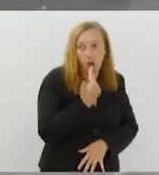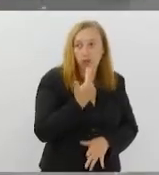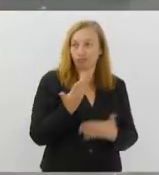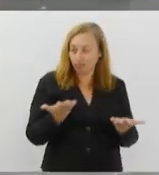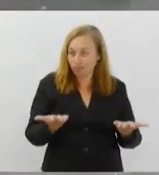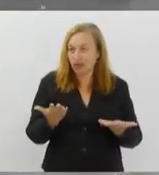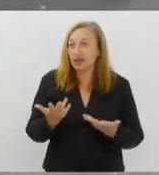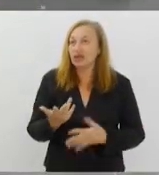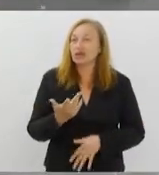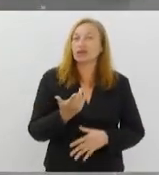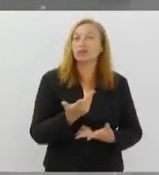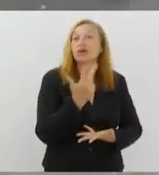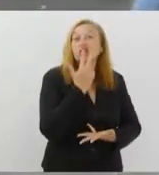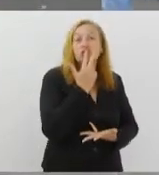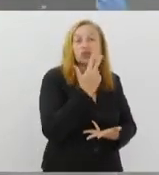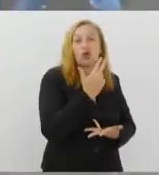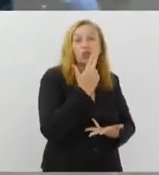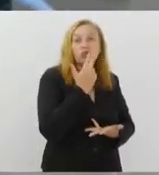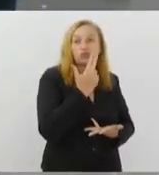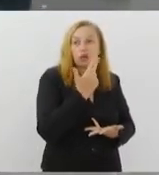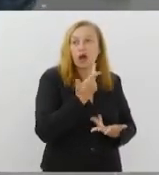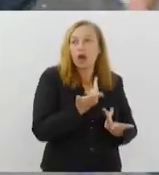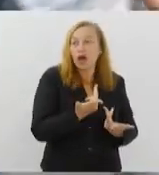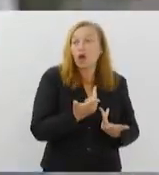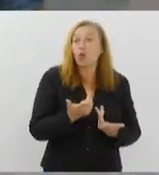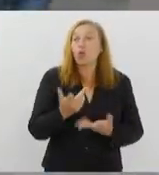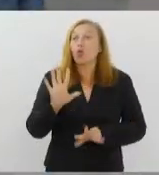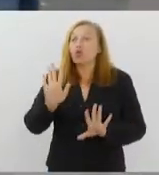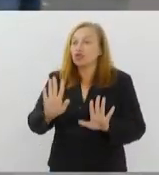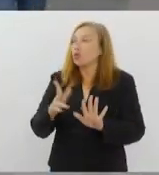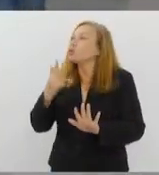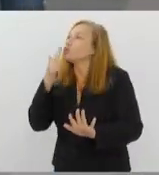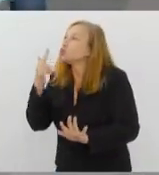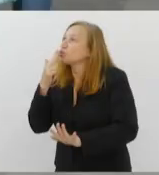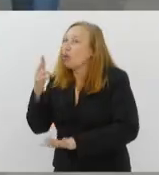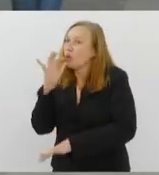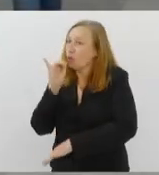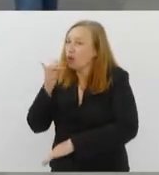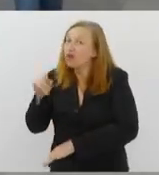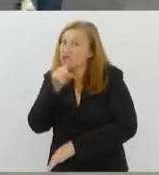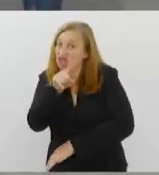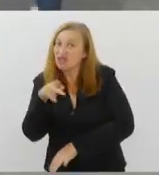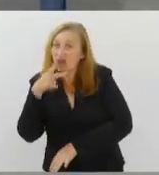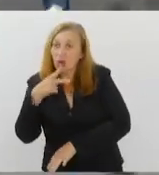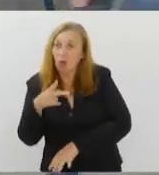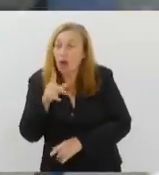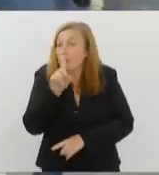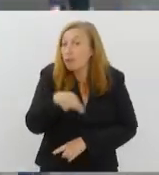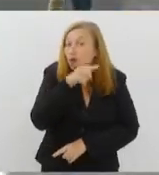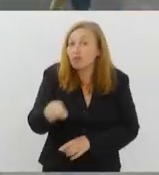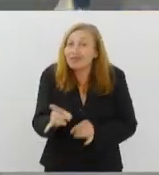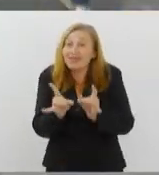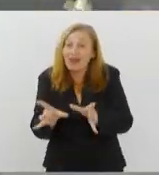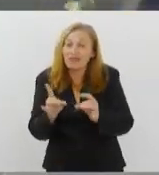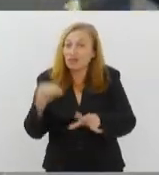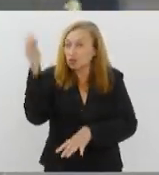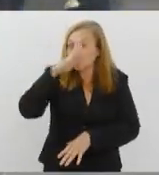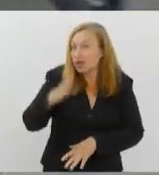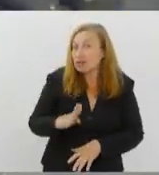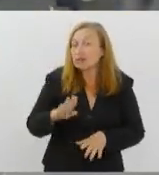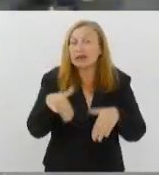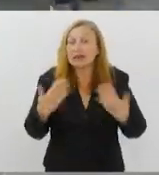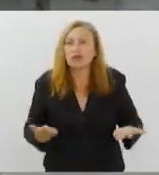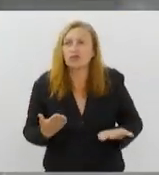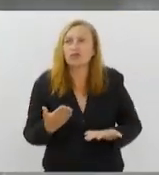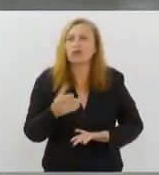da planta, do fumo. Esse cigarro eletrônico, ele, como você disse, é proibido a comercialização no Brasil. Então,